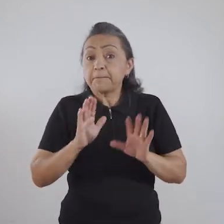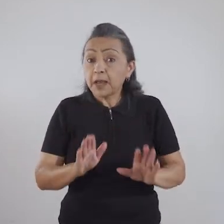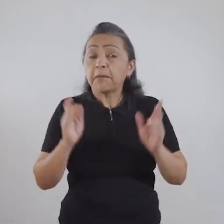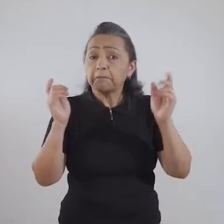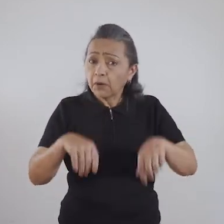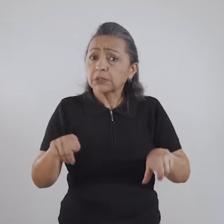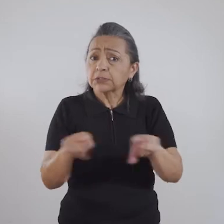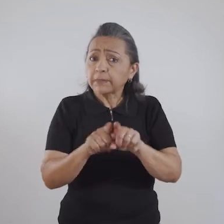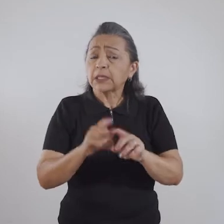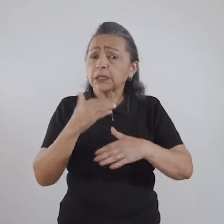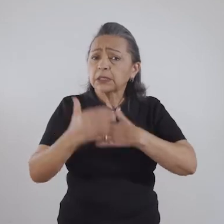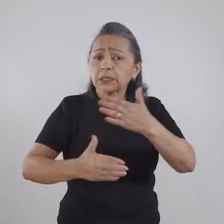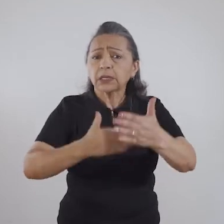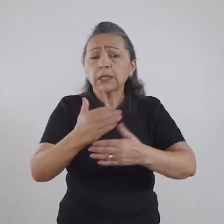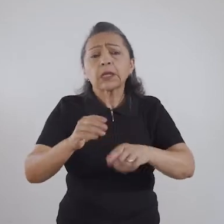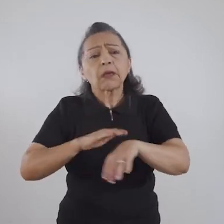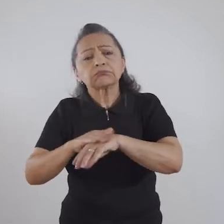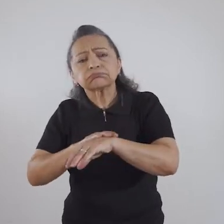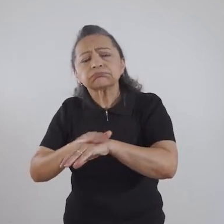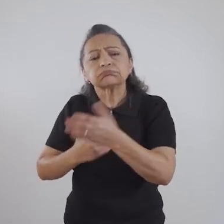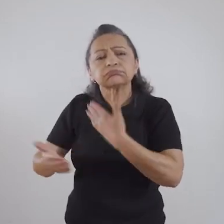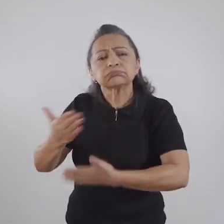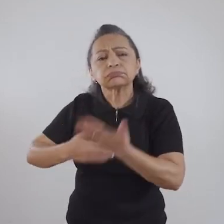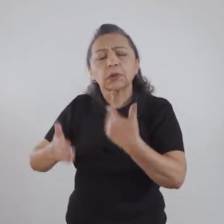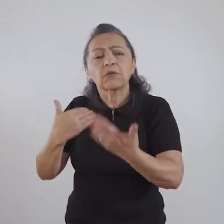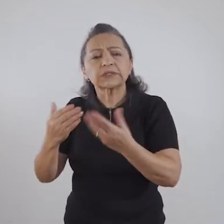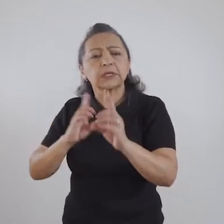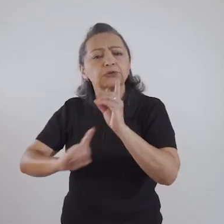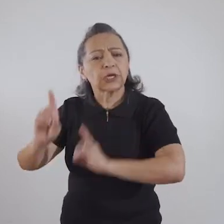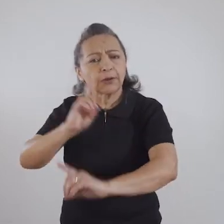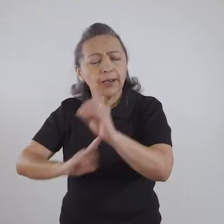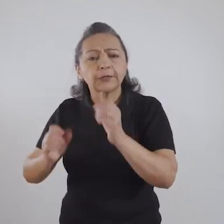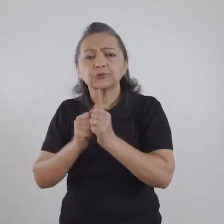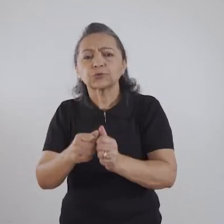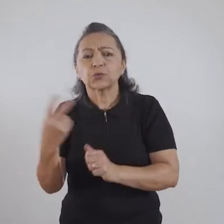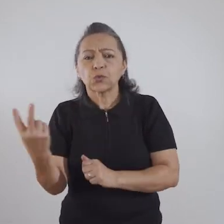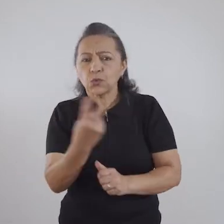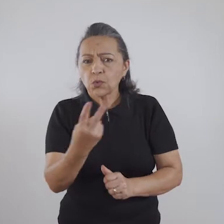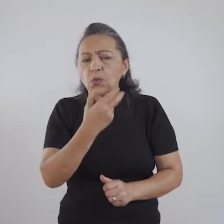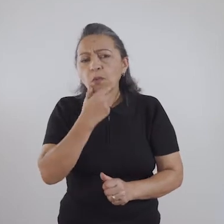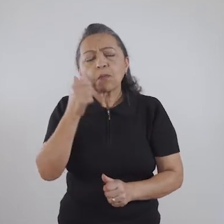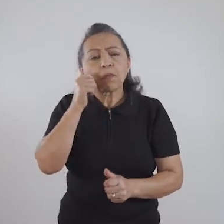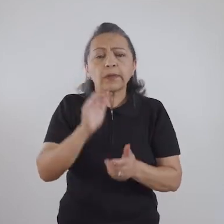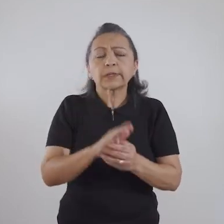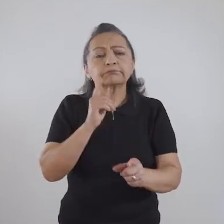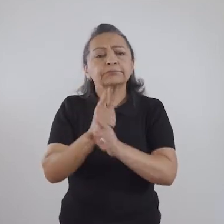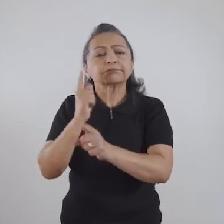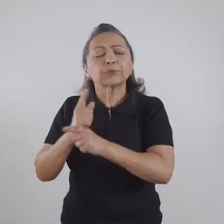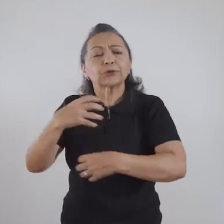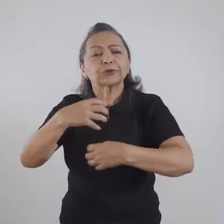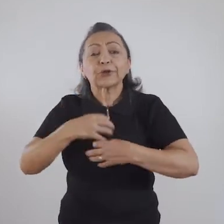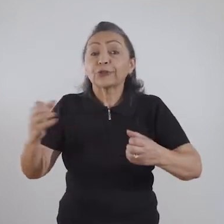Mas você pode sim ir desenvolvendo e conversando junto com o seu parceiro e com a sua parceira e descobrindo